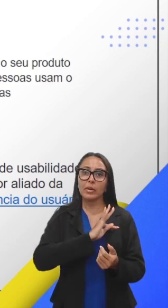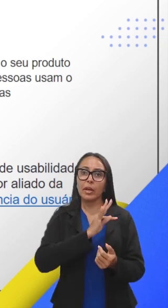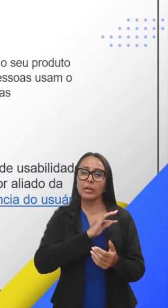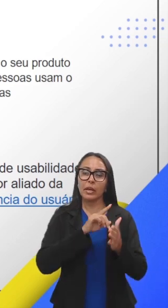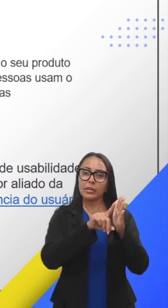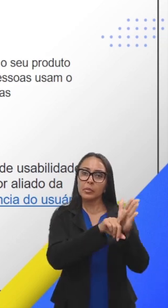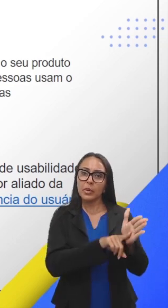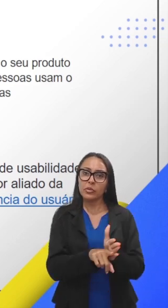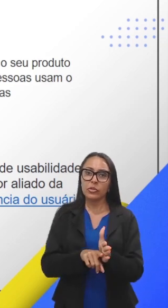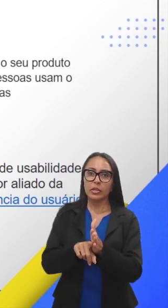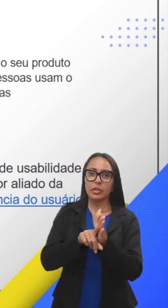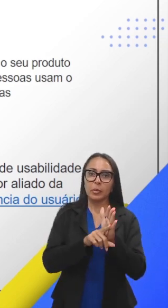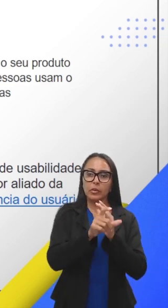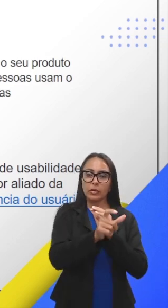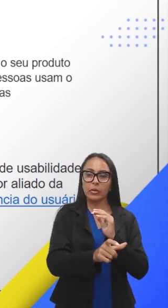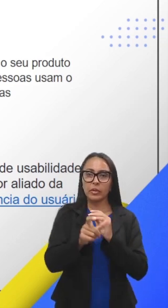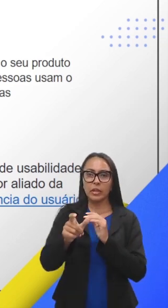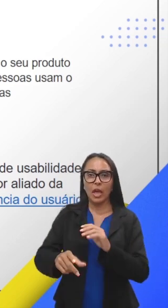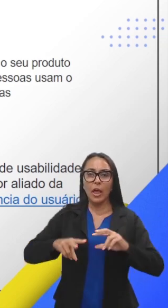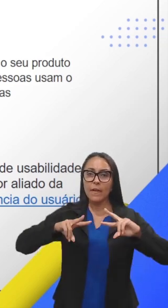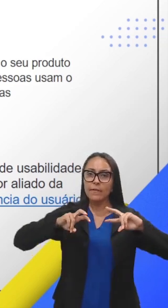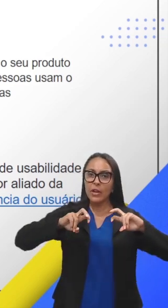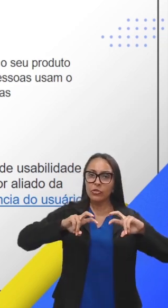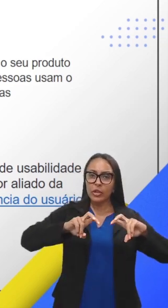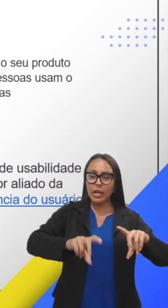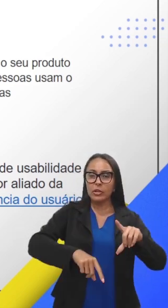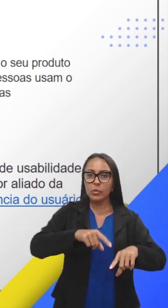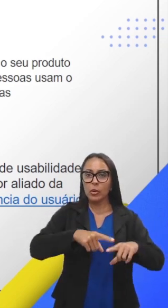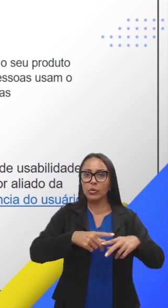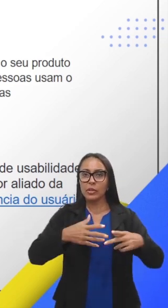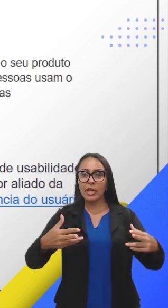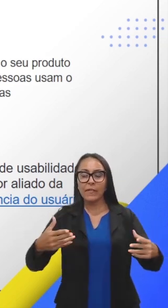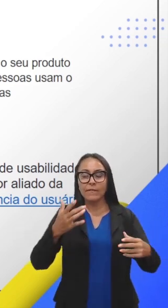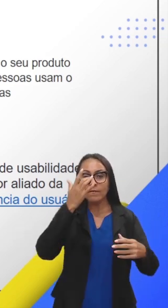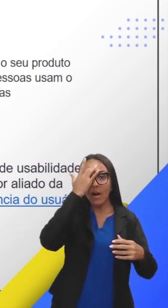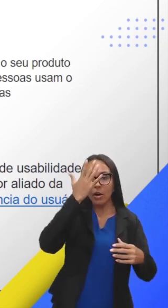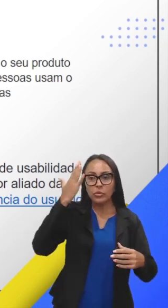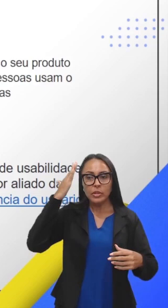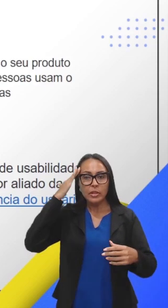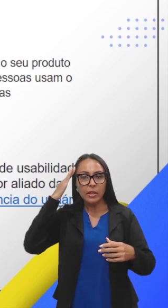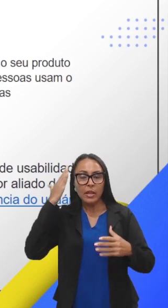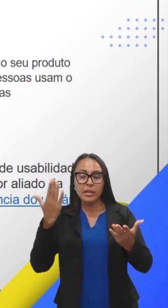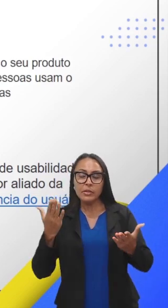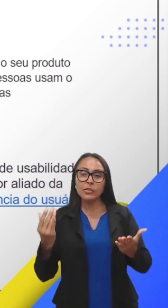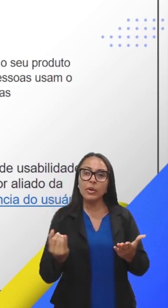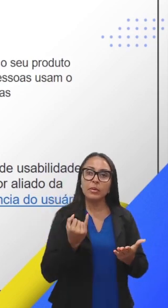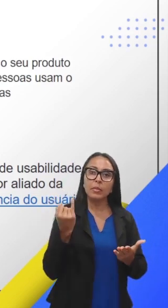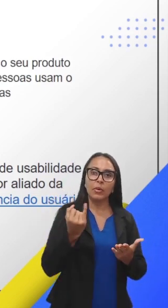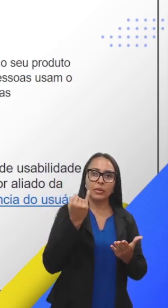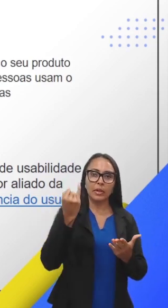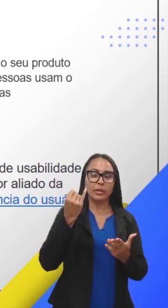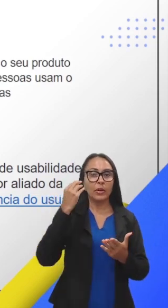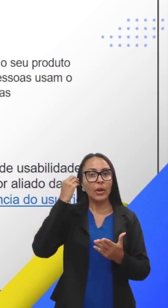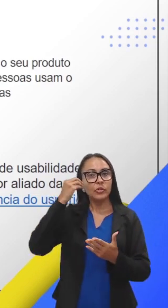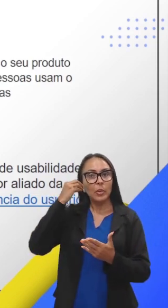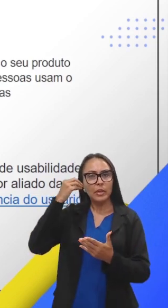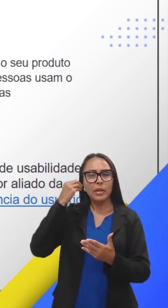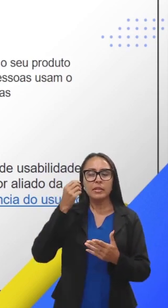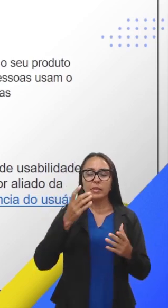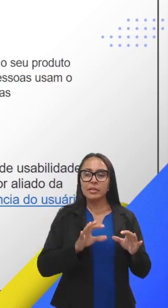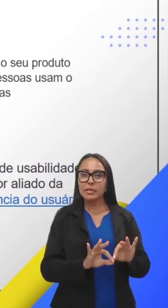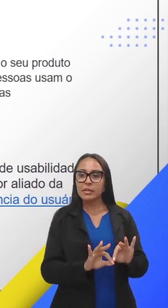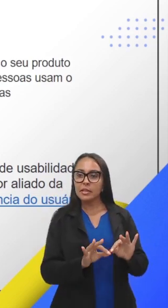usuários, serve para investigar se o seu produto está fácil de usar, fácil de entender, isso é muito importante, isso é experiência do usuário simples,